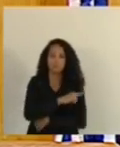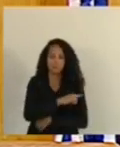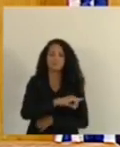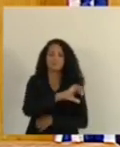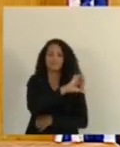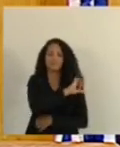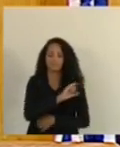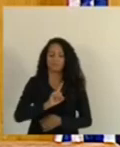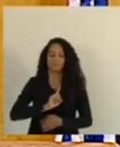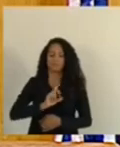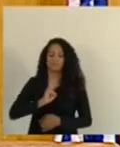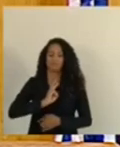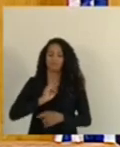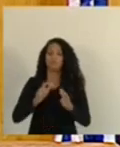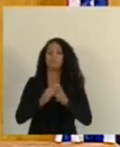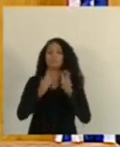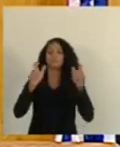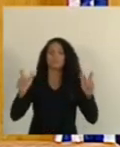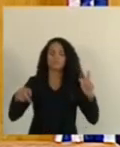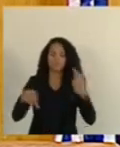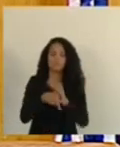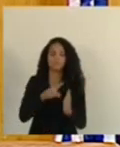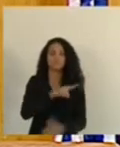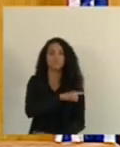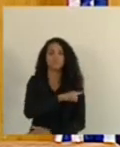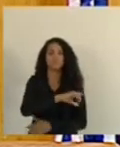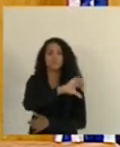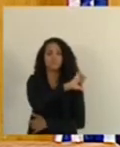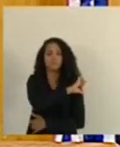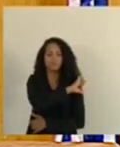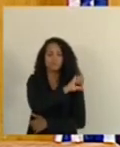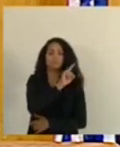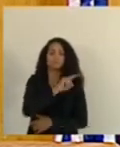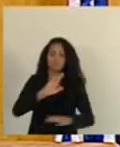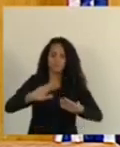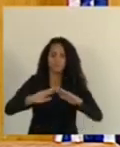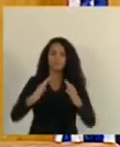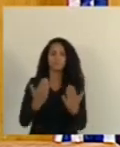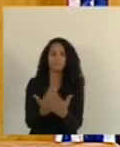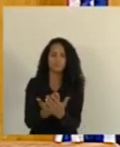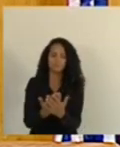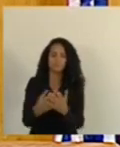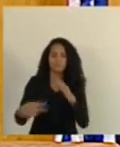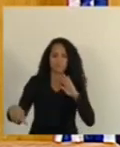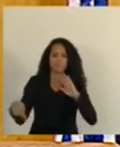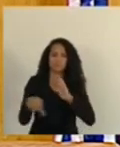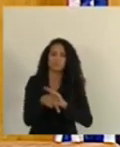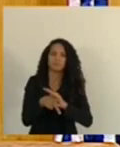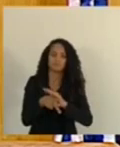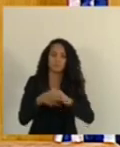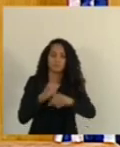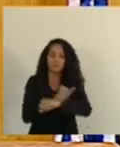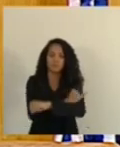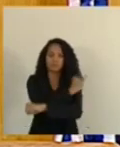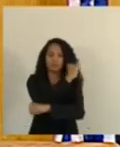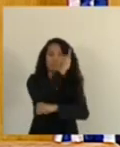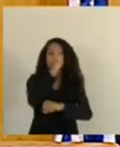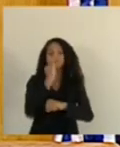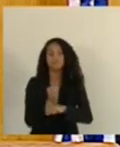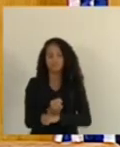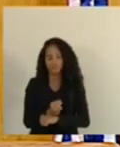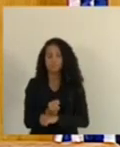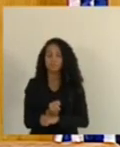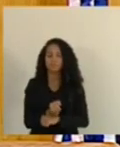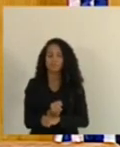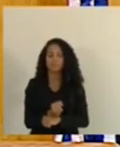atendido, em grande parte, ensino fundamental. Tornou-se uma escola, inclusive, de tempo integral. E